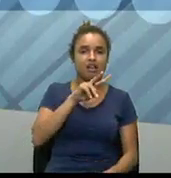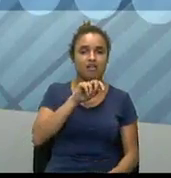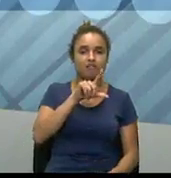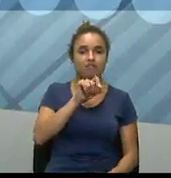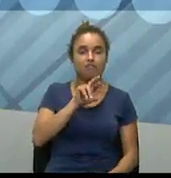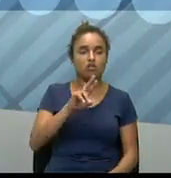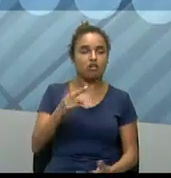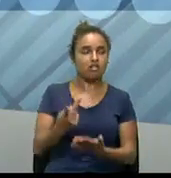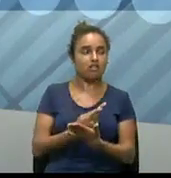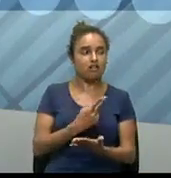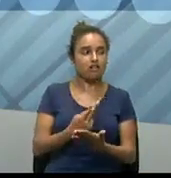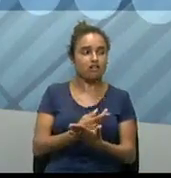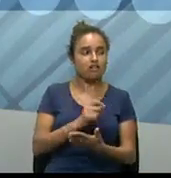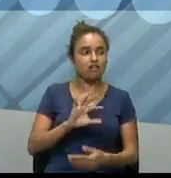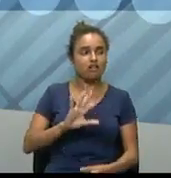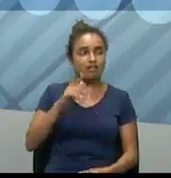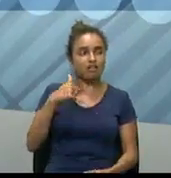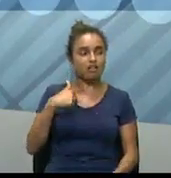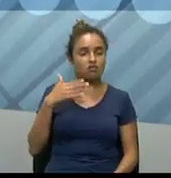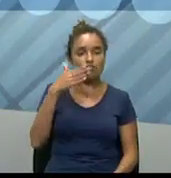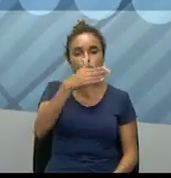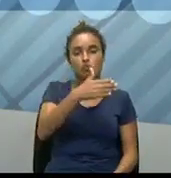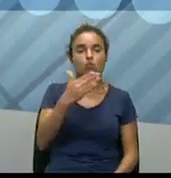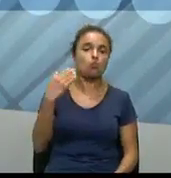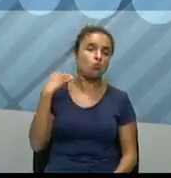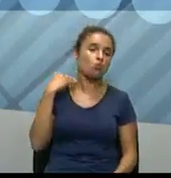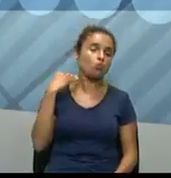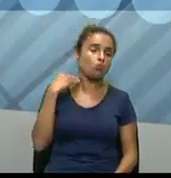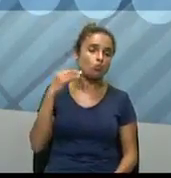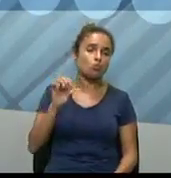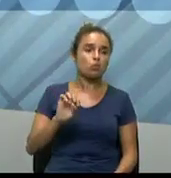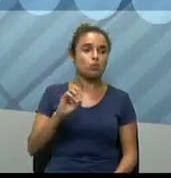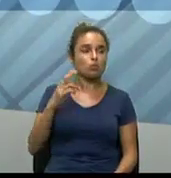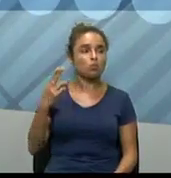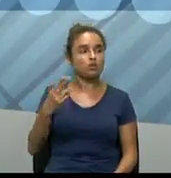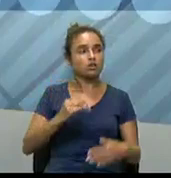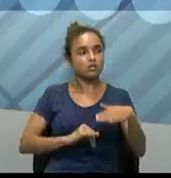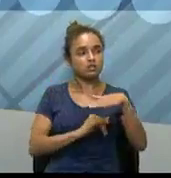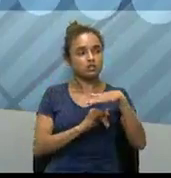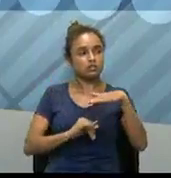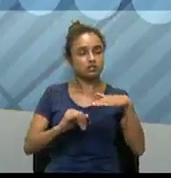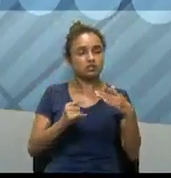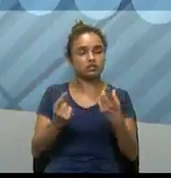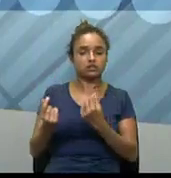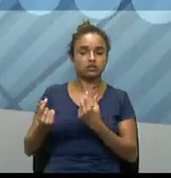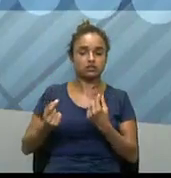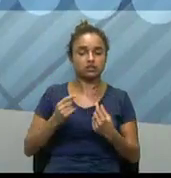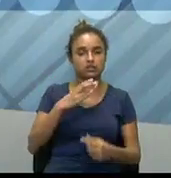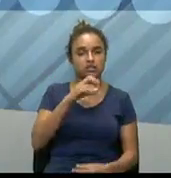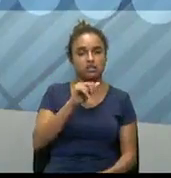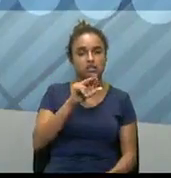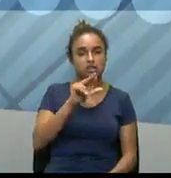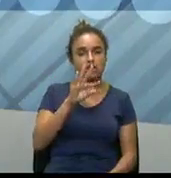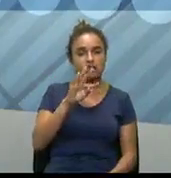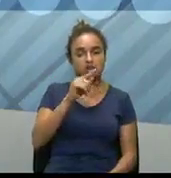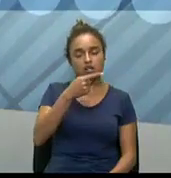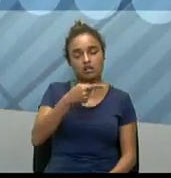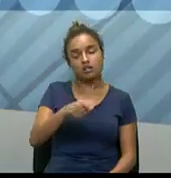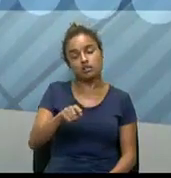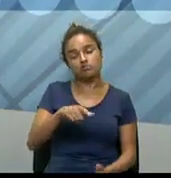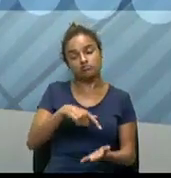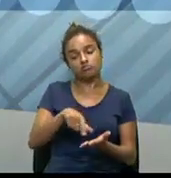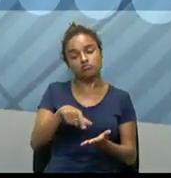né? Aí, vou lá para o banco ou, né? Então, alguma instituição financeira, o cartão, por exemplo, né?